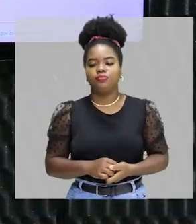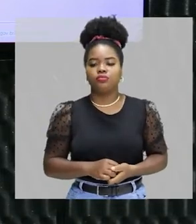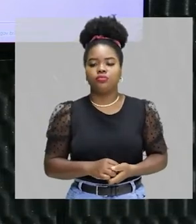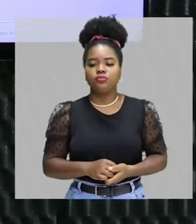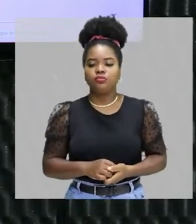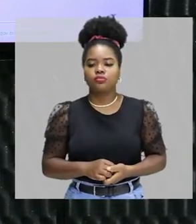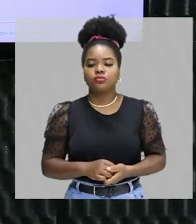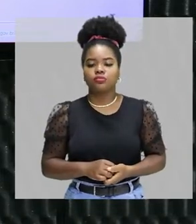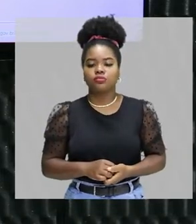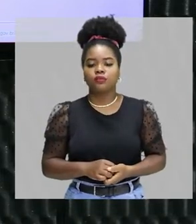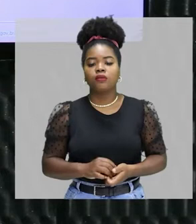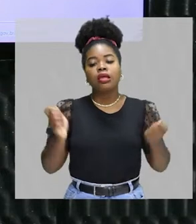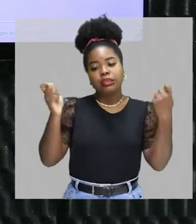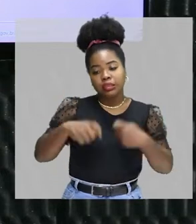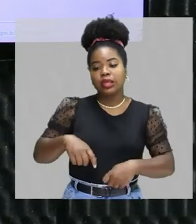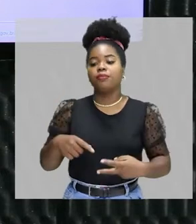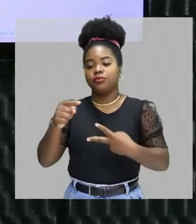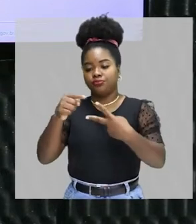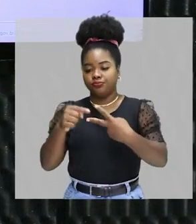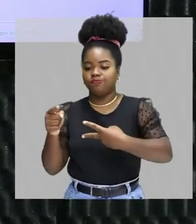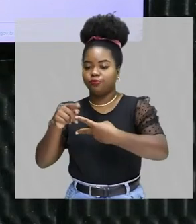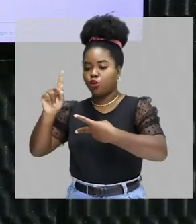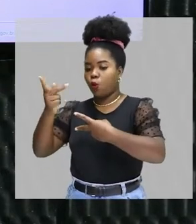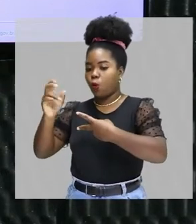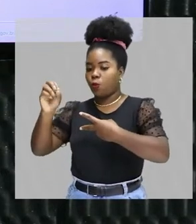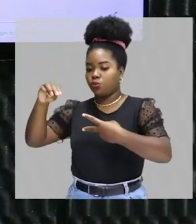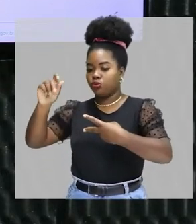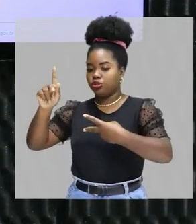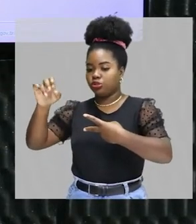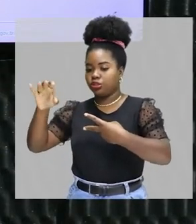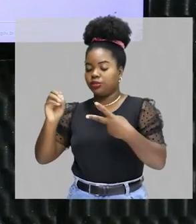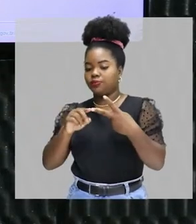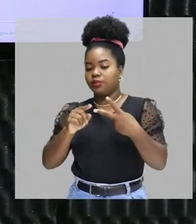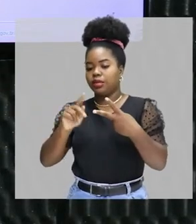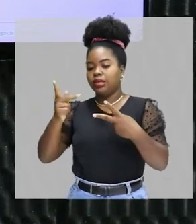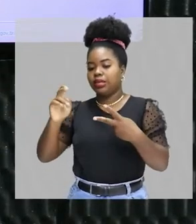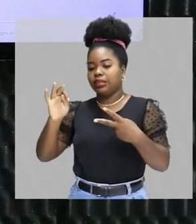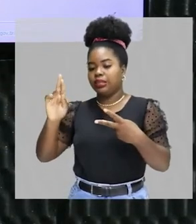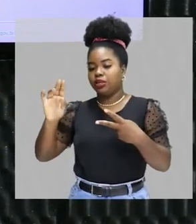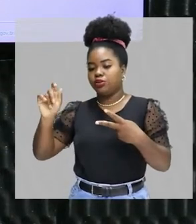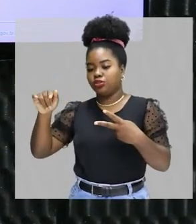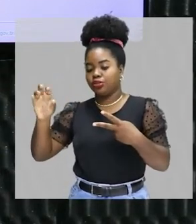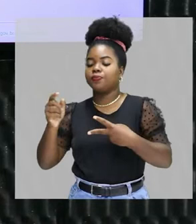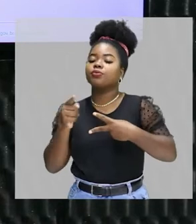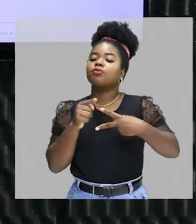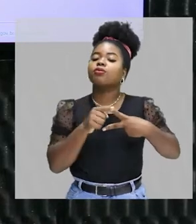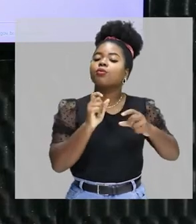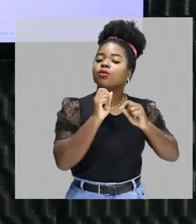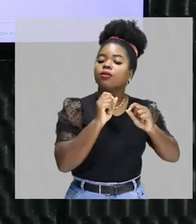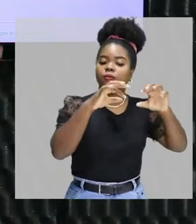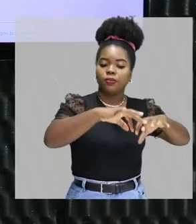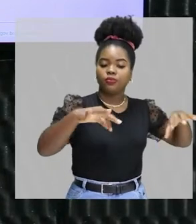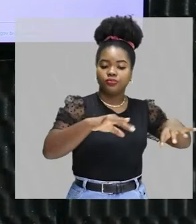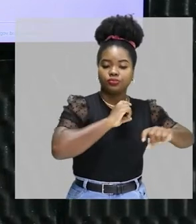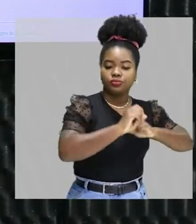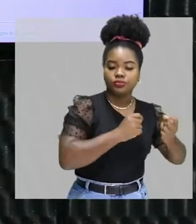pode ser uma mistura homogênea, heterogênea. Uma mistura homogênea, nós podemos separar